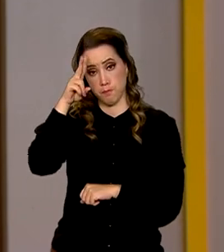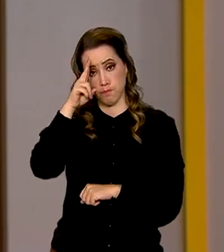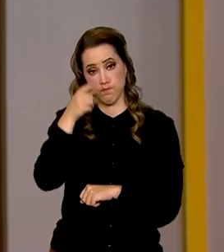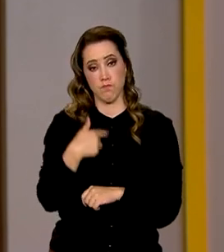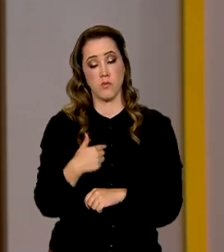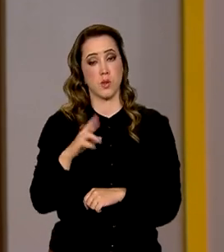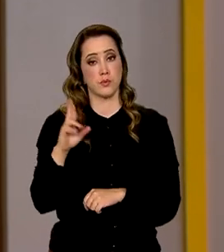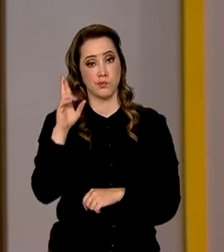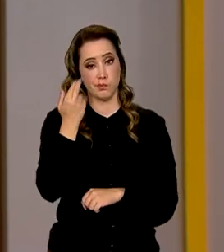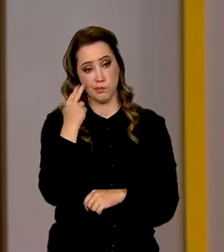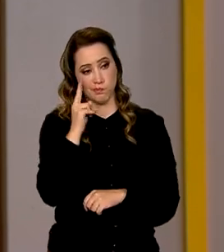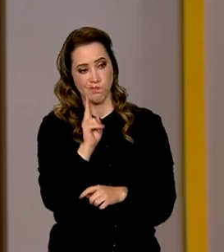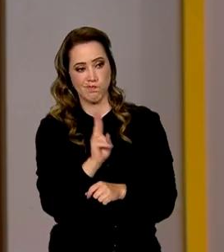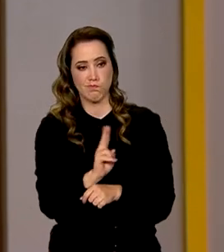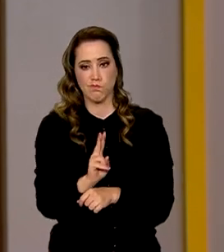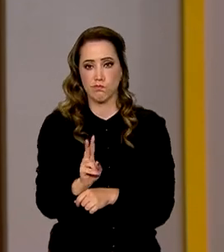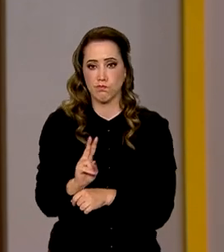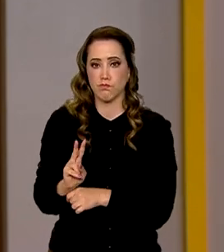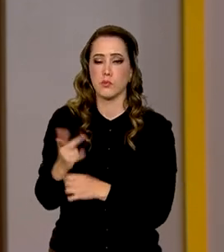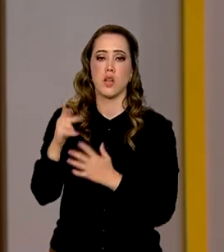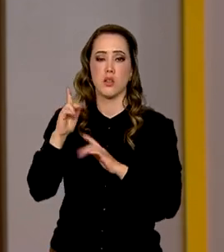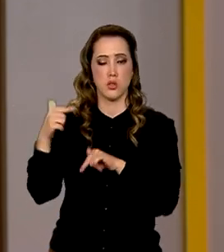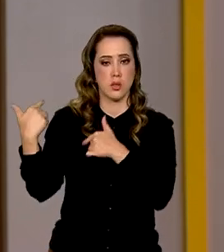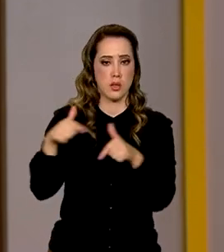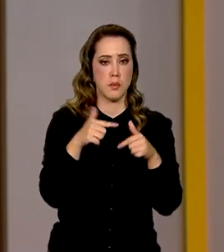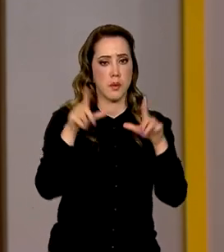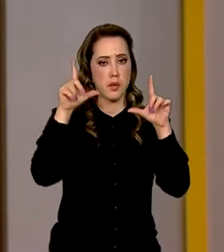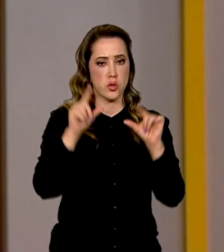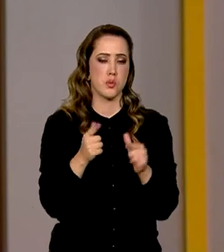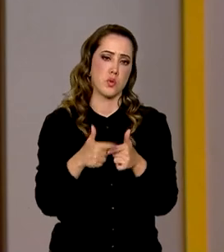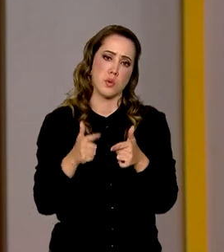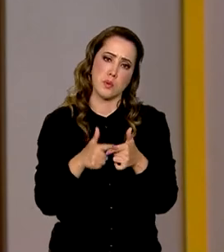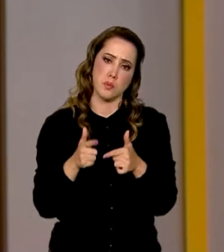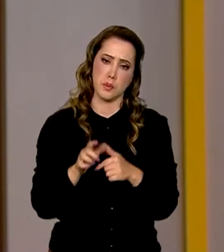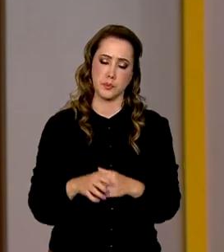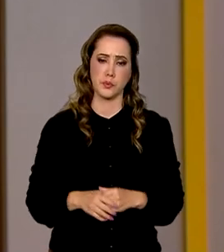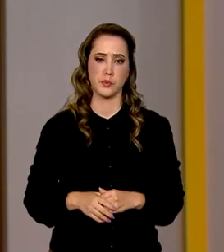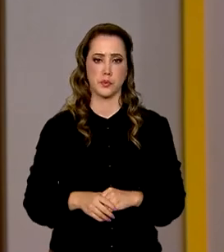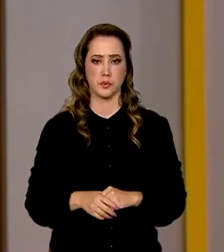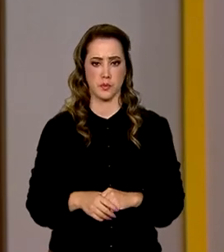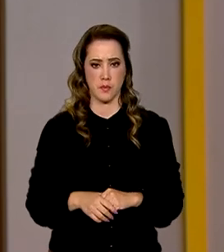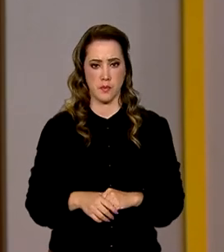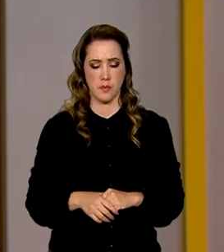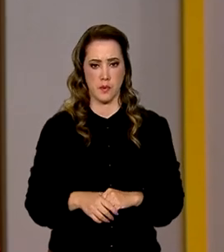monitorando a situação e já tomaram ações para reduzir os impactos desses eventos climáticos.